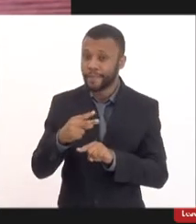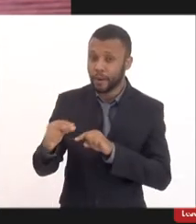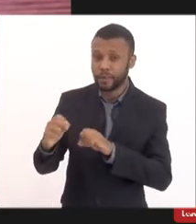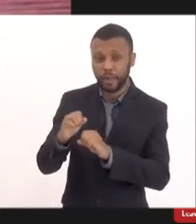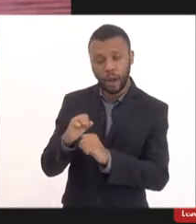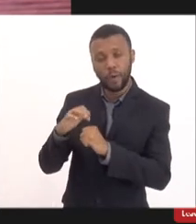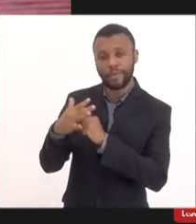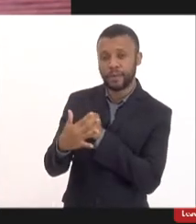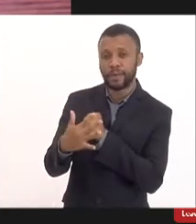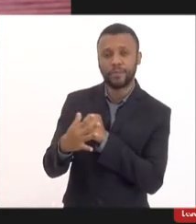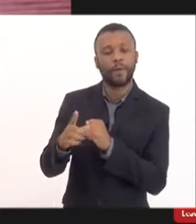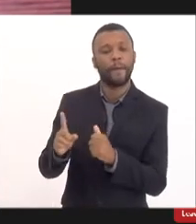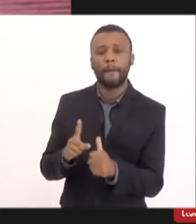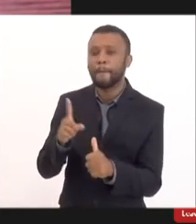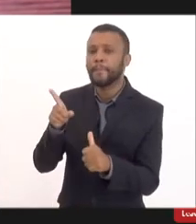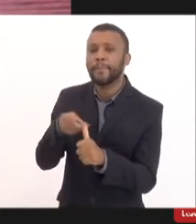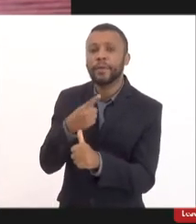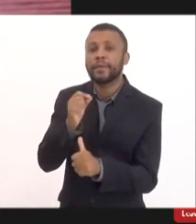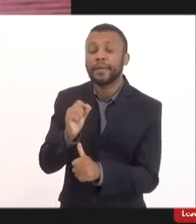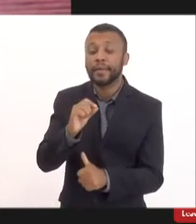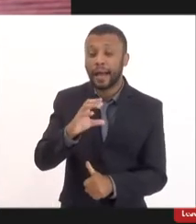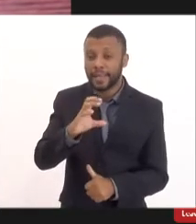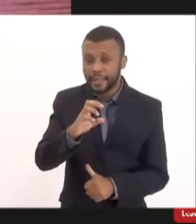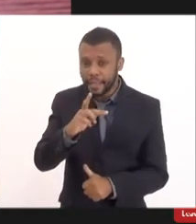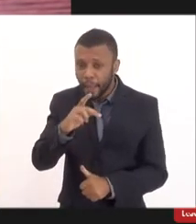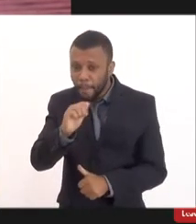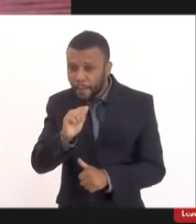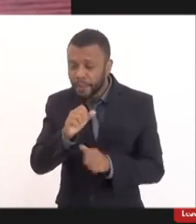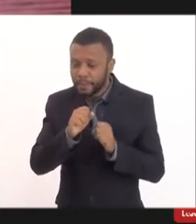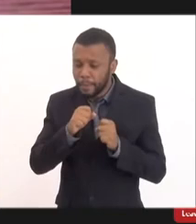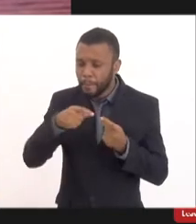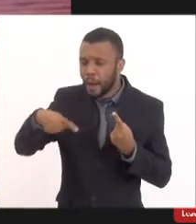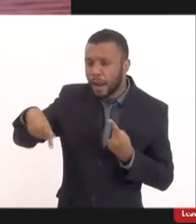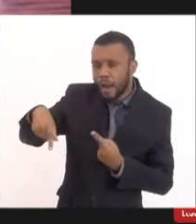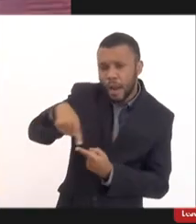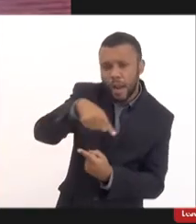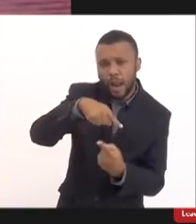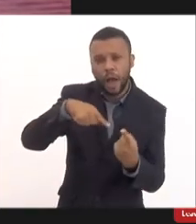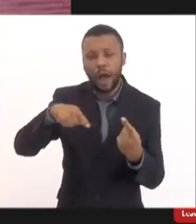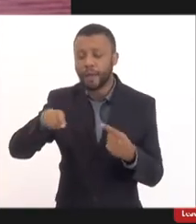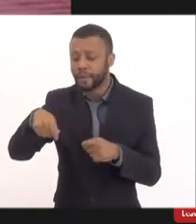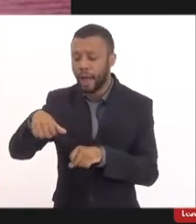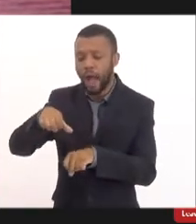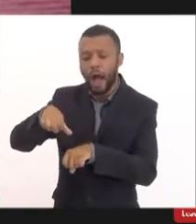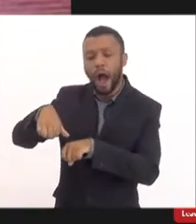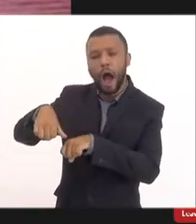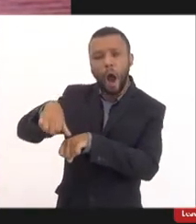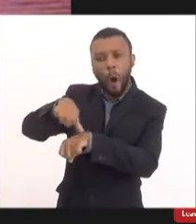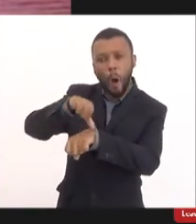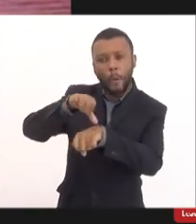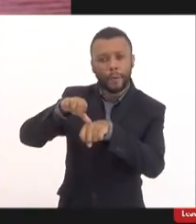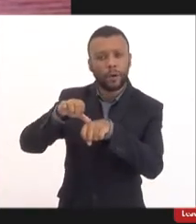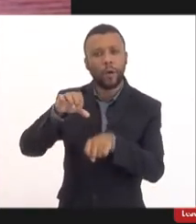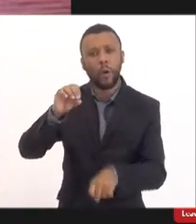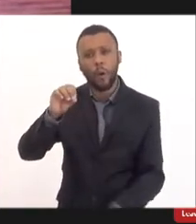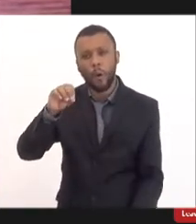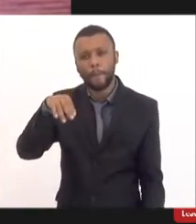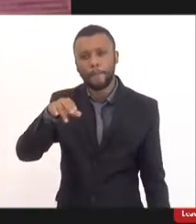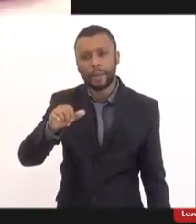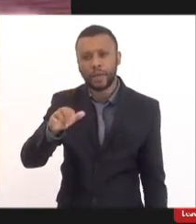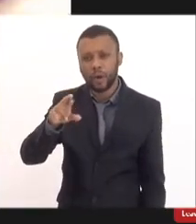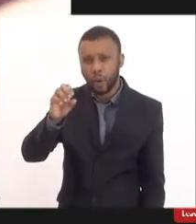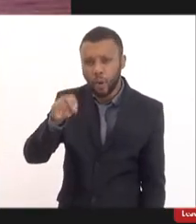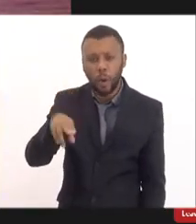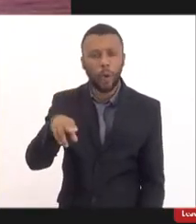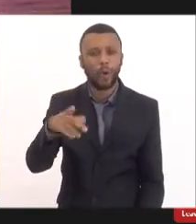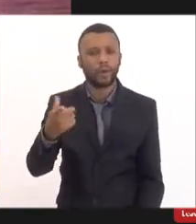primeiro que a cepa que está em circulação agora é a cepa ômicron que tudo leva a crer que a vacina não está nem aí aliás a